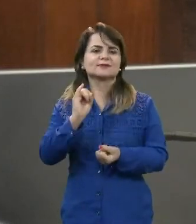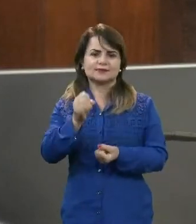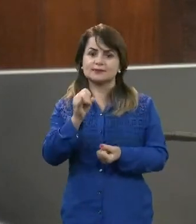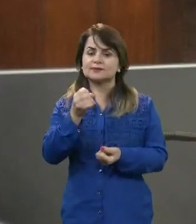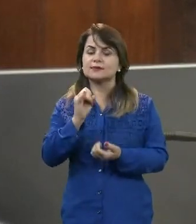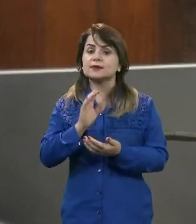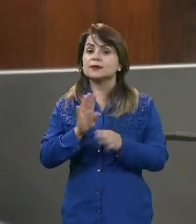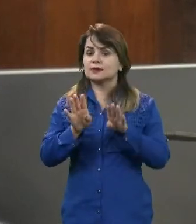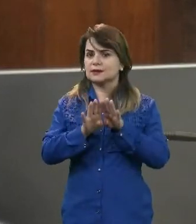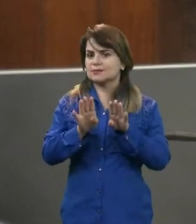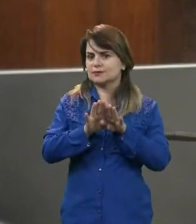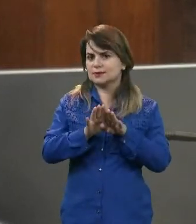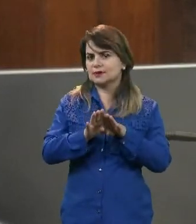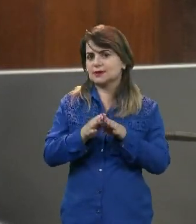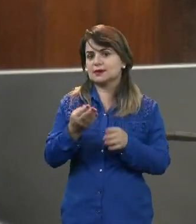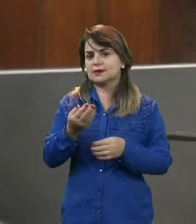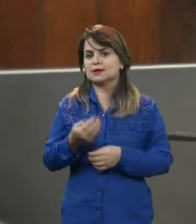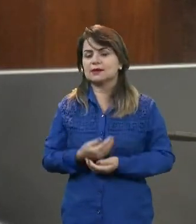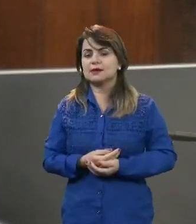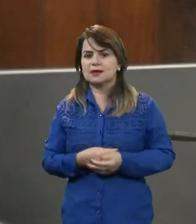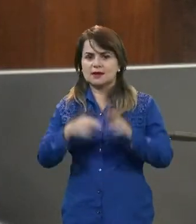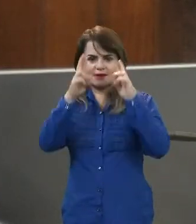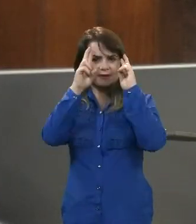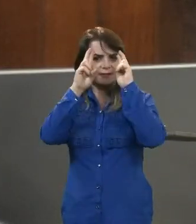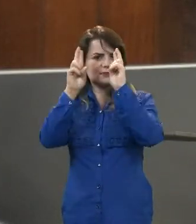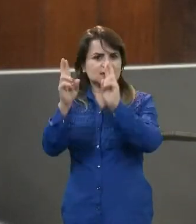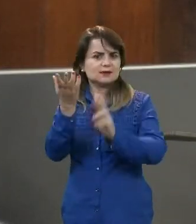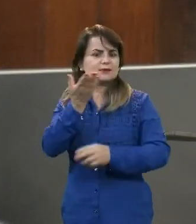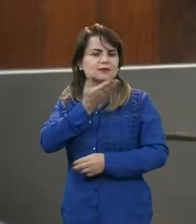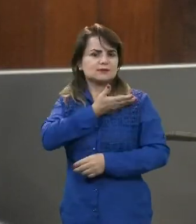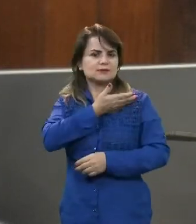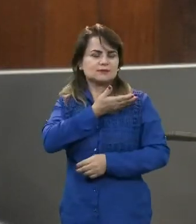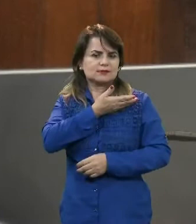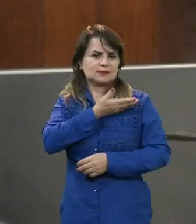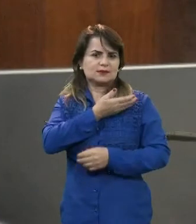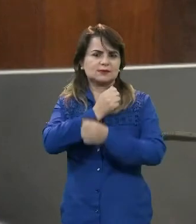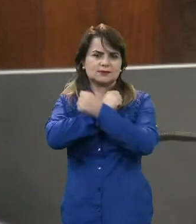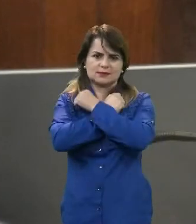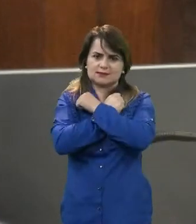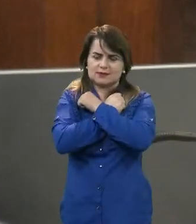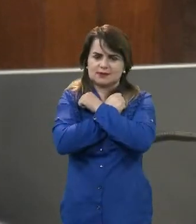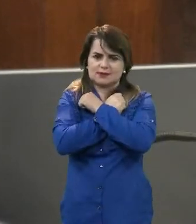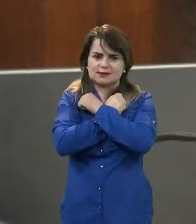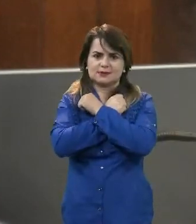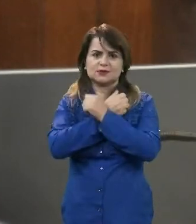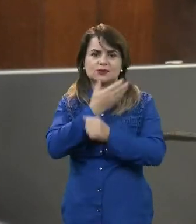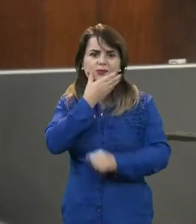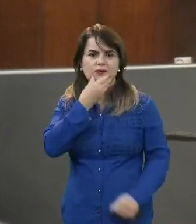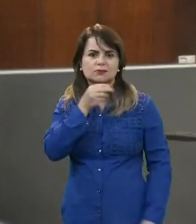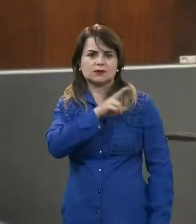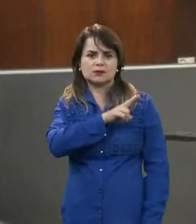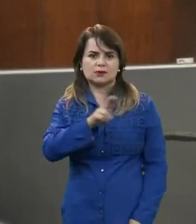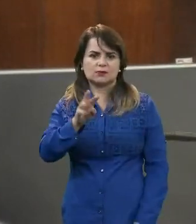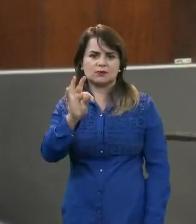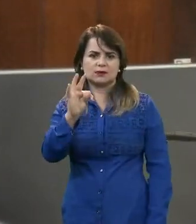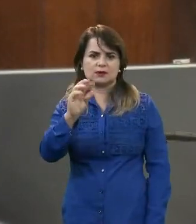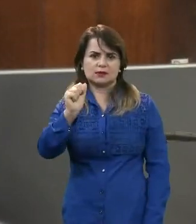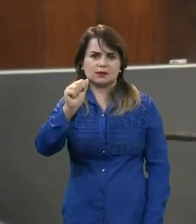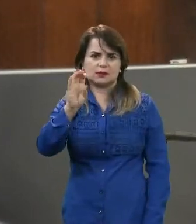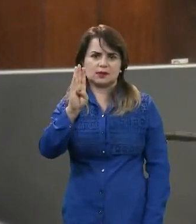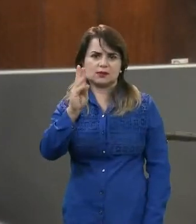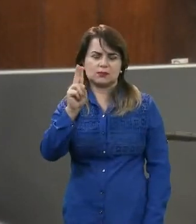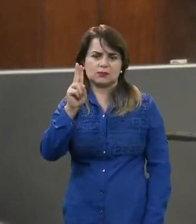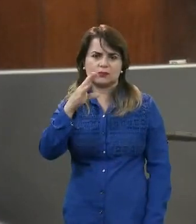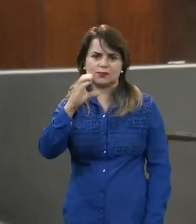o nosso abraço respeitoso ao nosso conterrâneo, o Tabuco. Ah, farei isso com